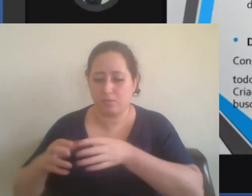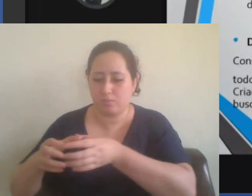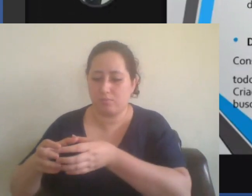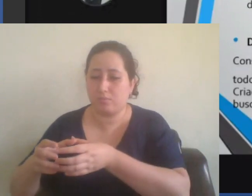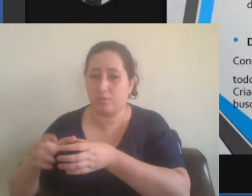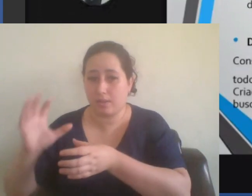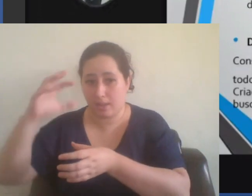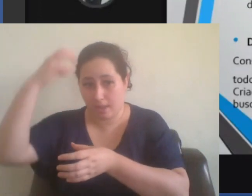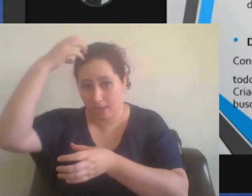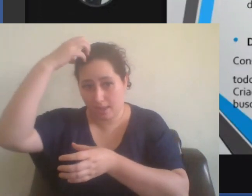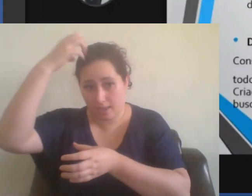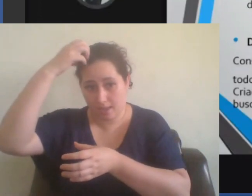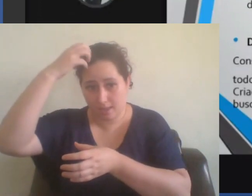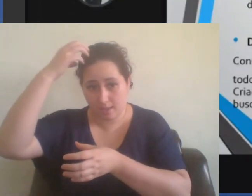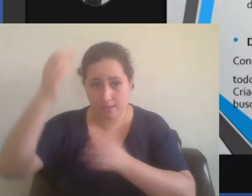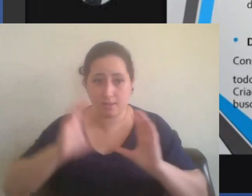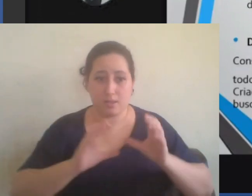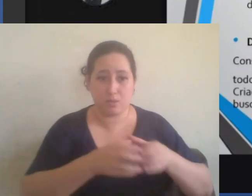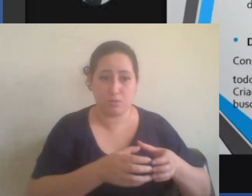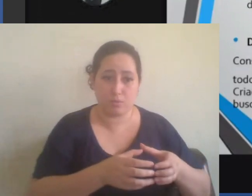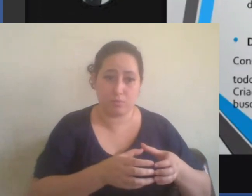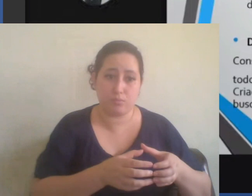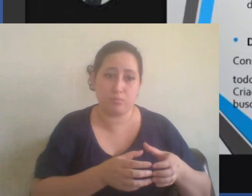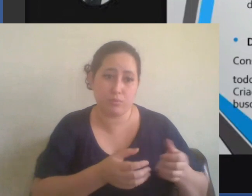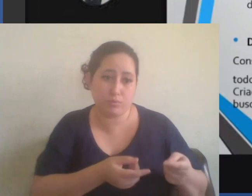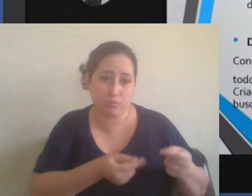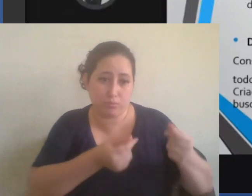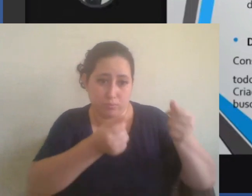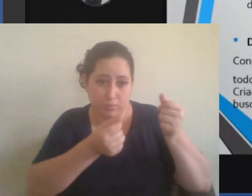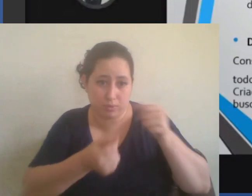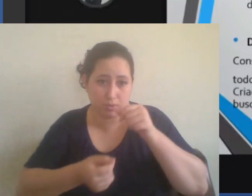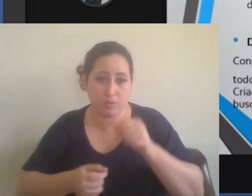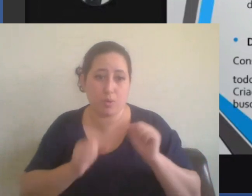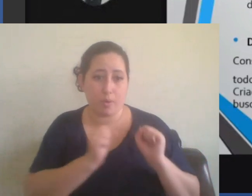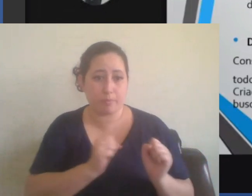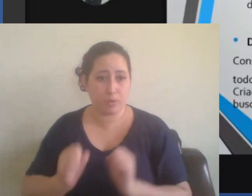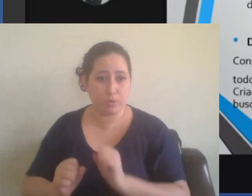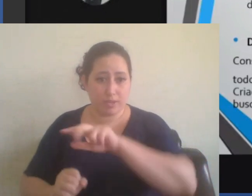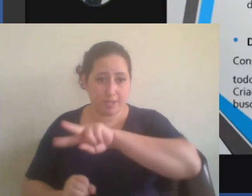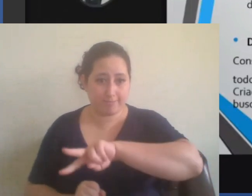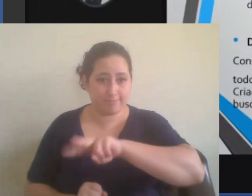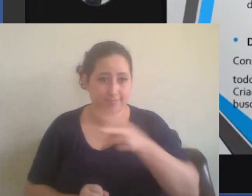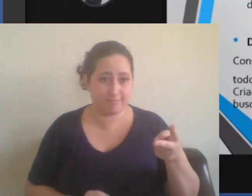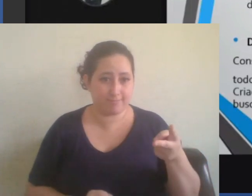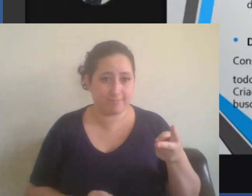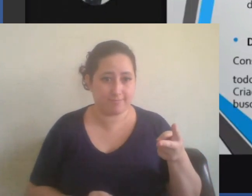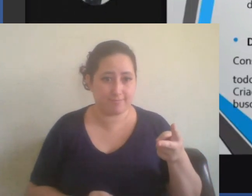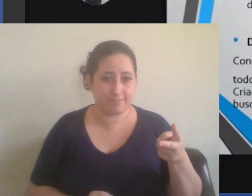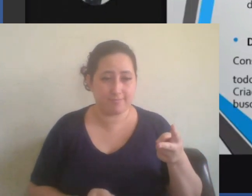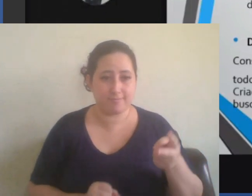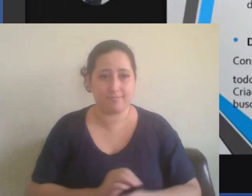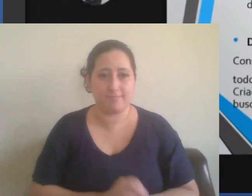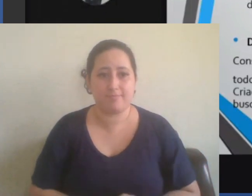para a burguesia. O que nós temos aqui de